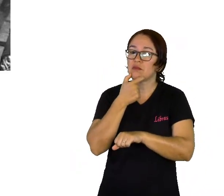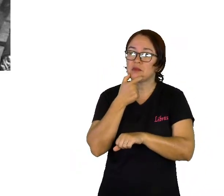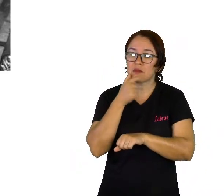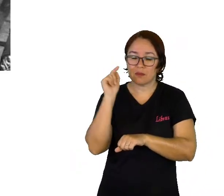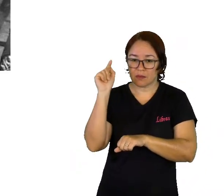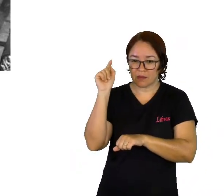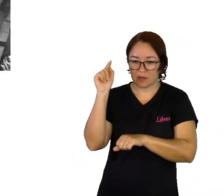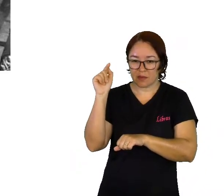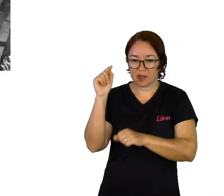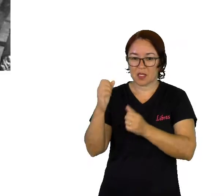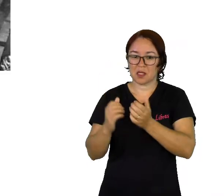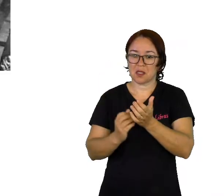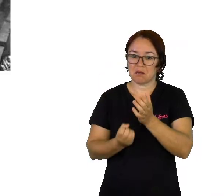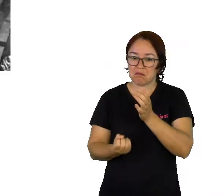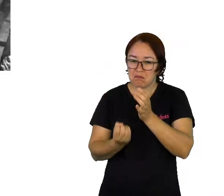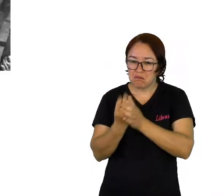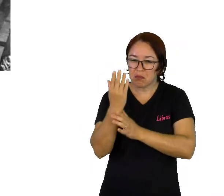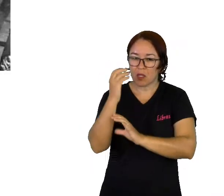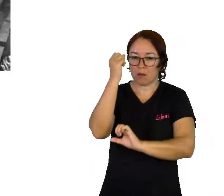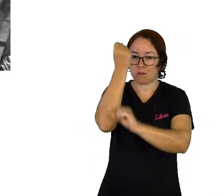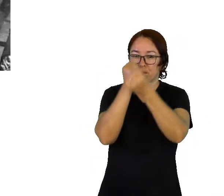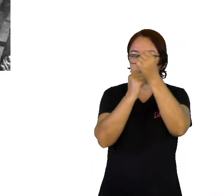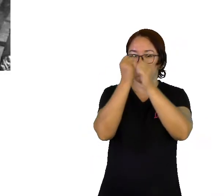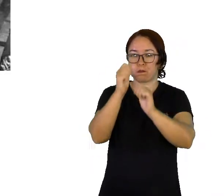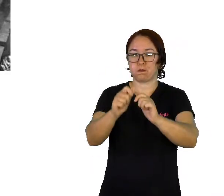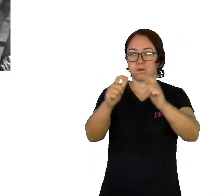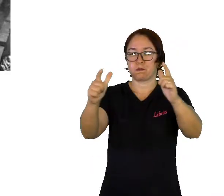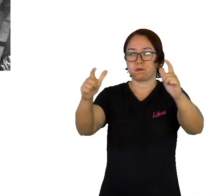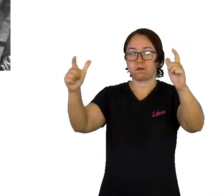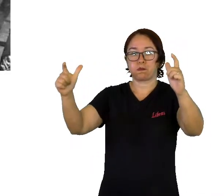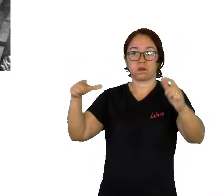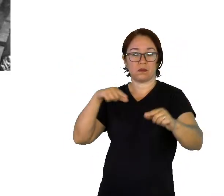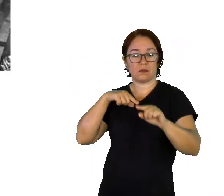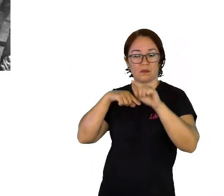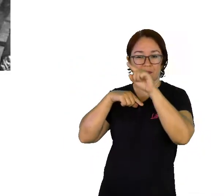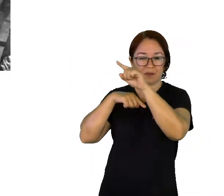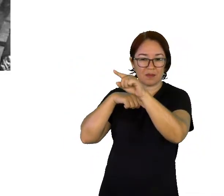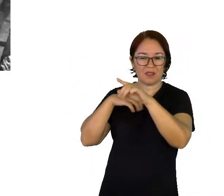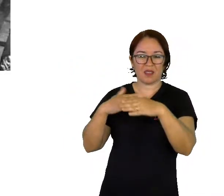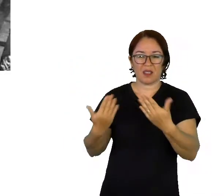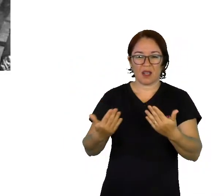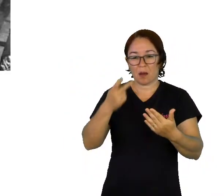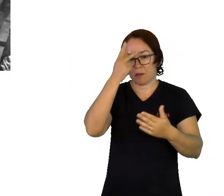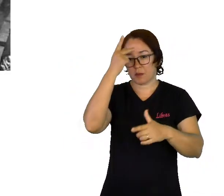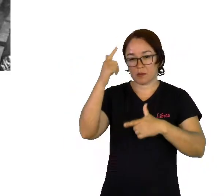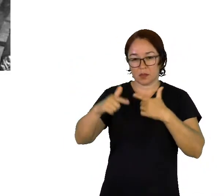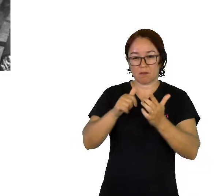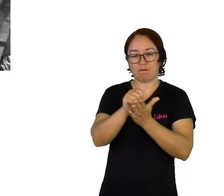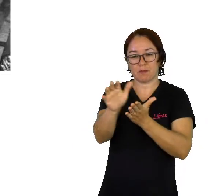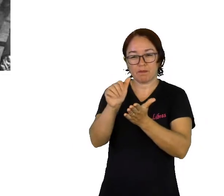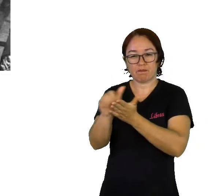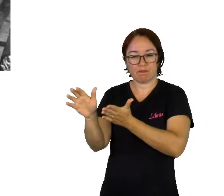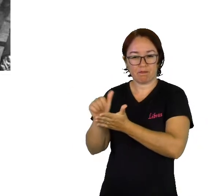indústria, que diminuiu a mão de obra humana.